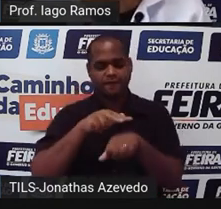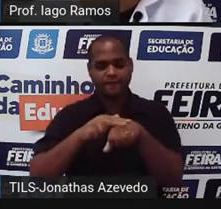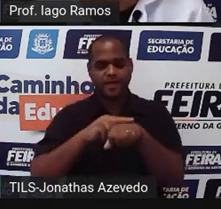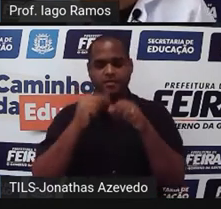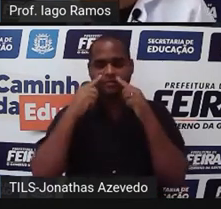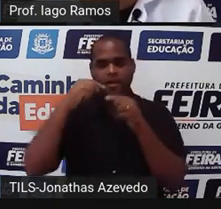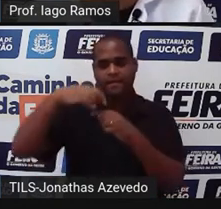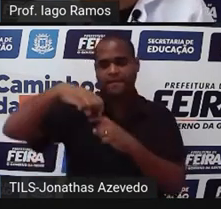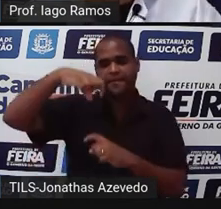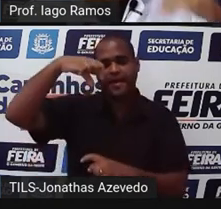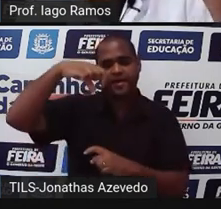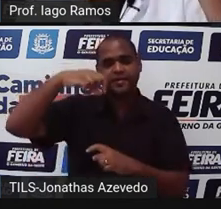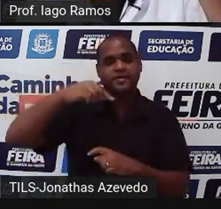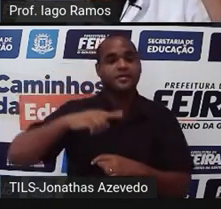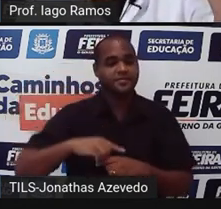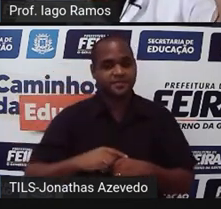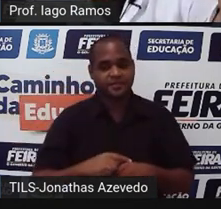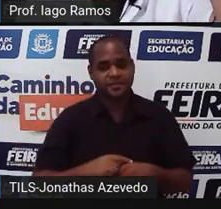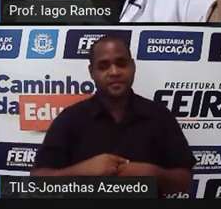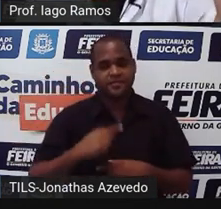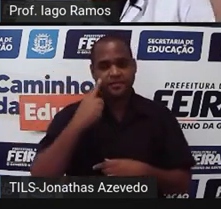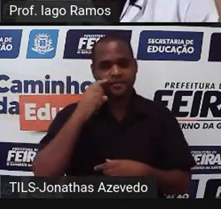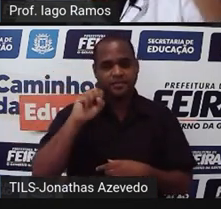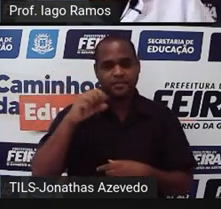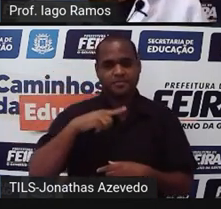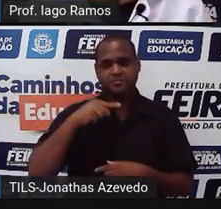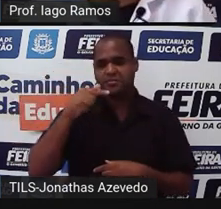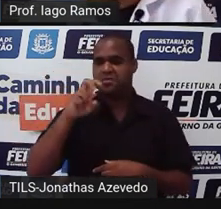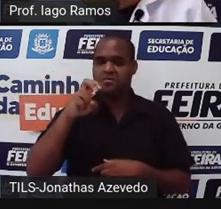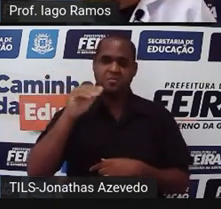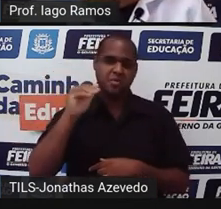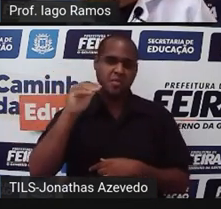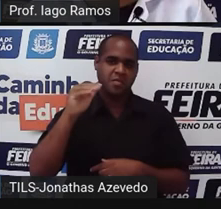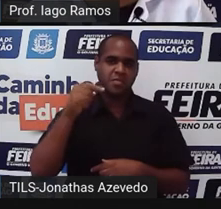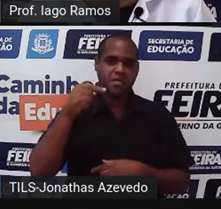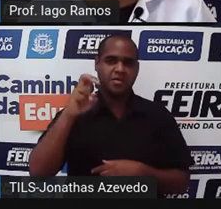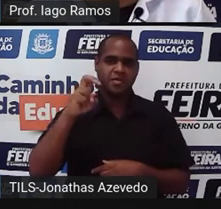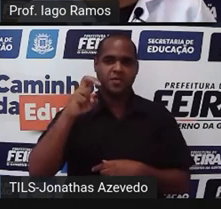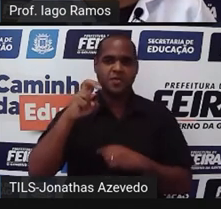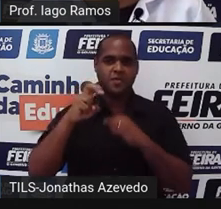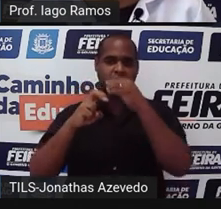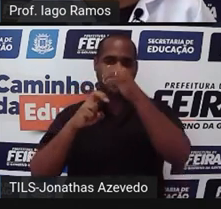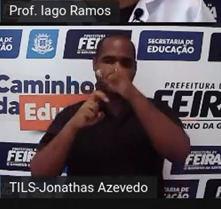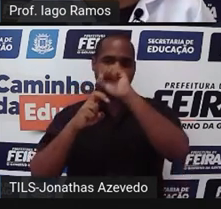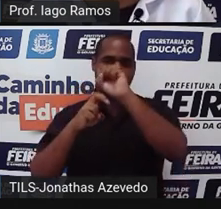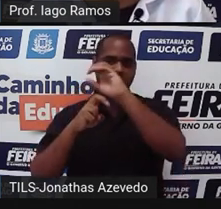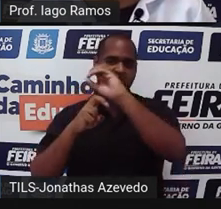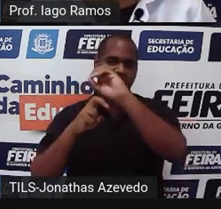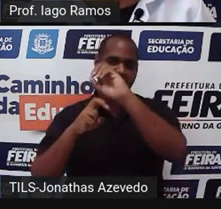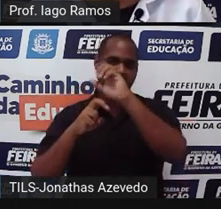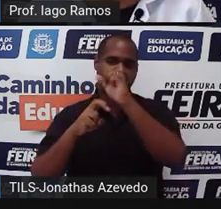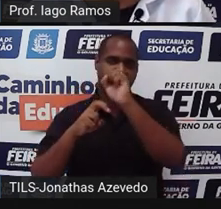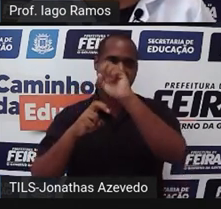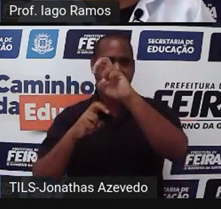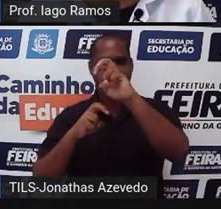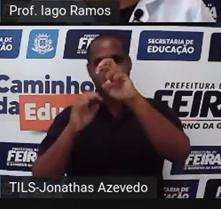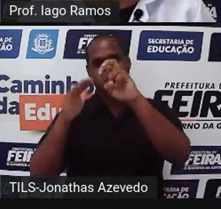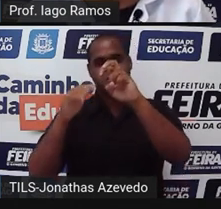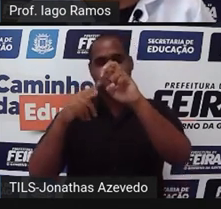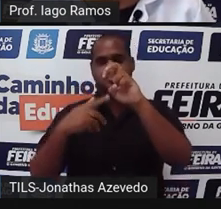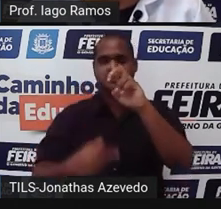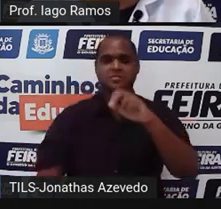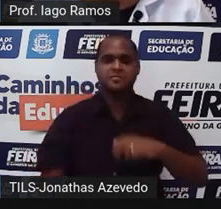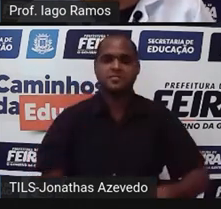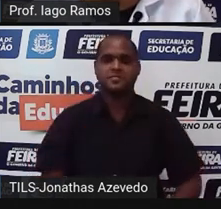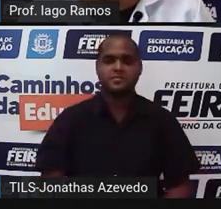Tá bom? Oitenta e cinco tá um pouco acima de setenta e cinco. Setenta e cinco tá aqui. Então, oitenta e cinco vai tá mais ou menos por